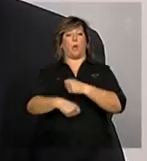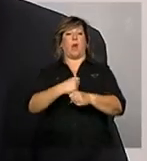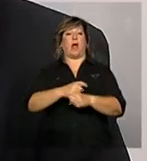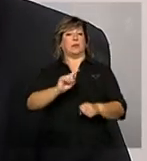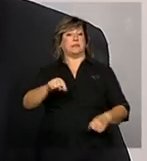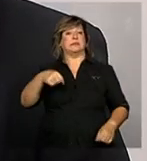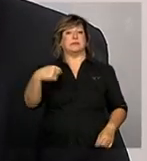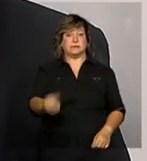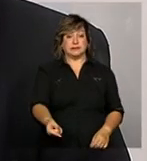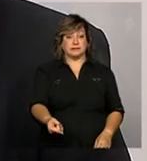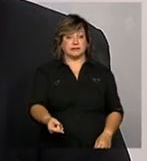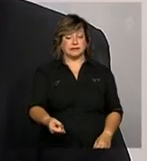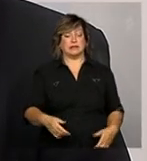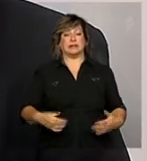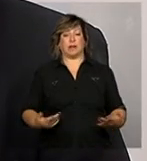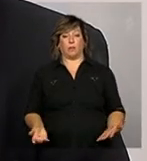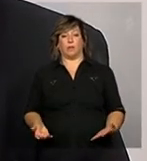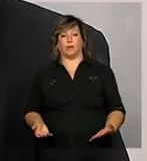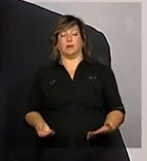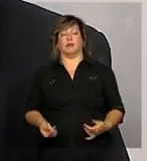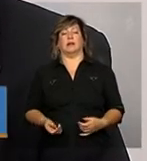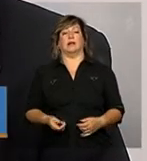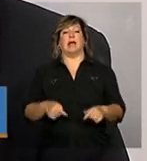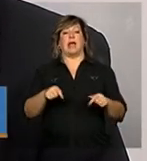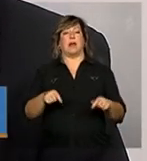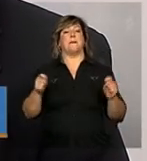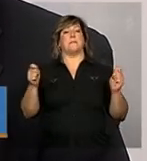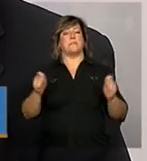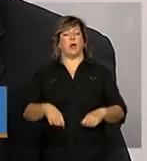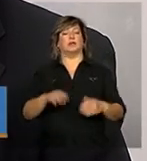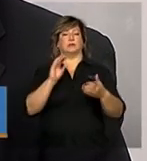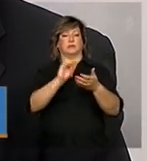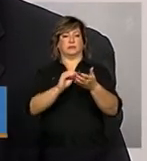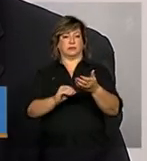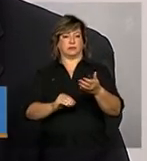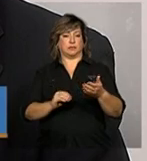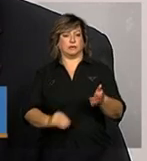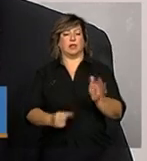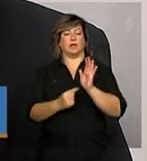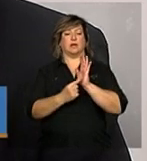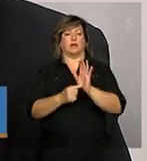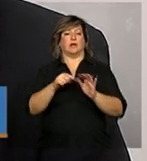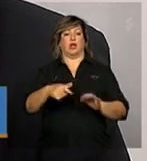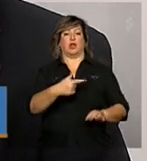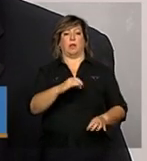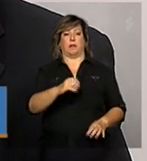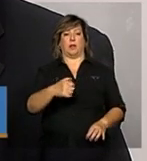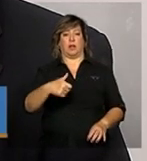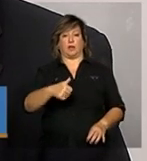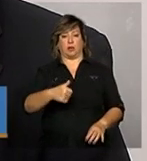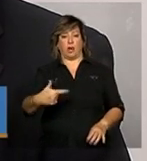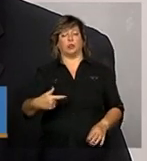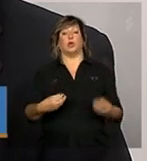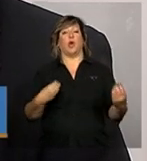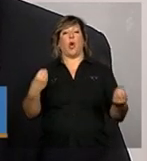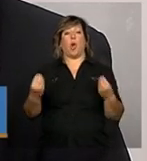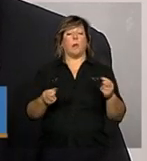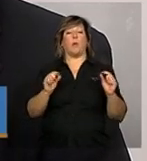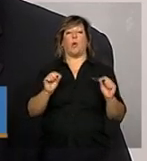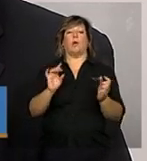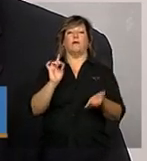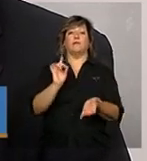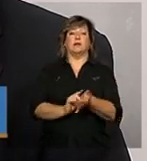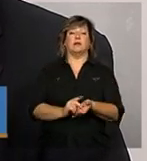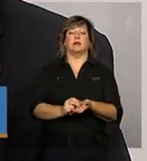logo ele pode ser preenchido no demonstrativo de 2012 como o efetivamente gasto ou seja